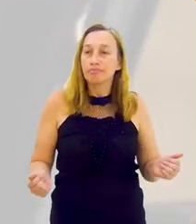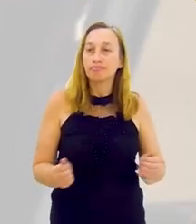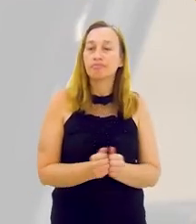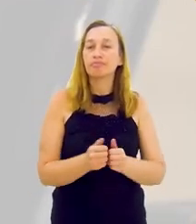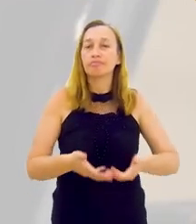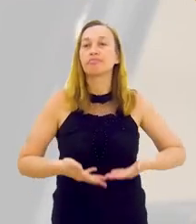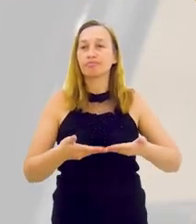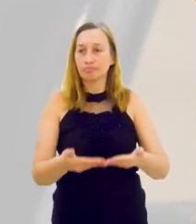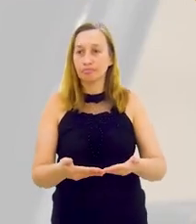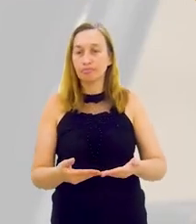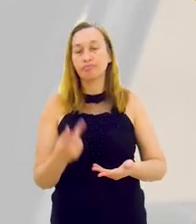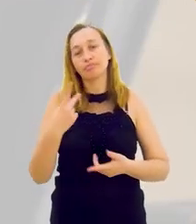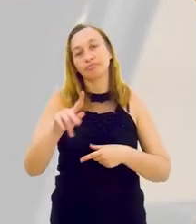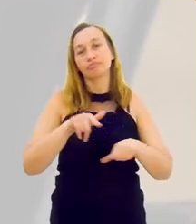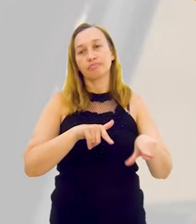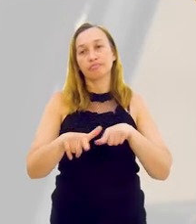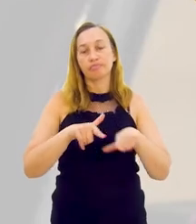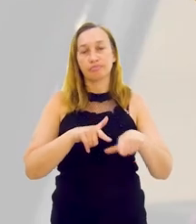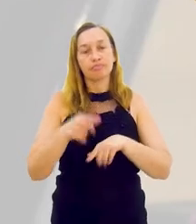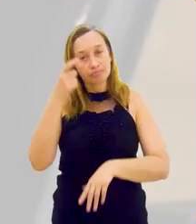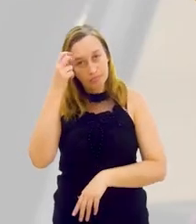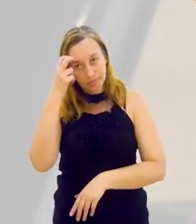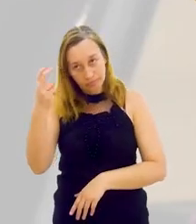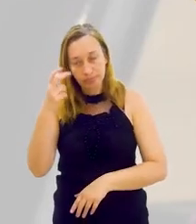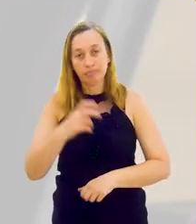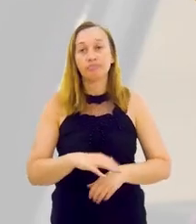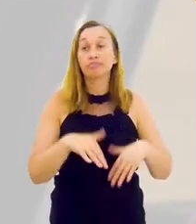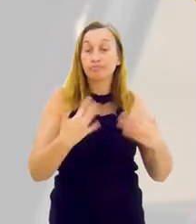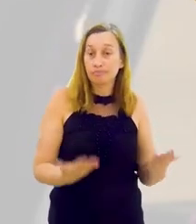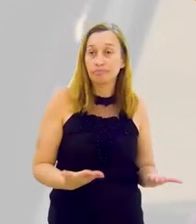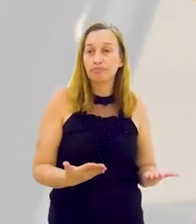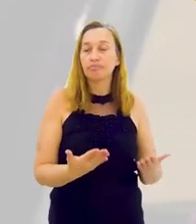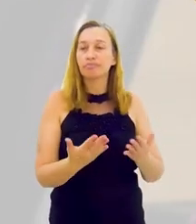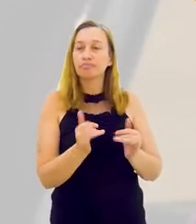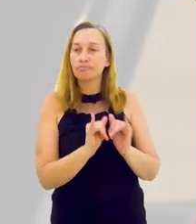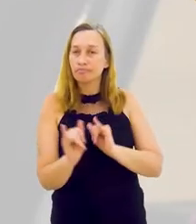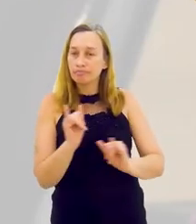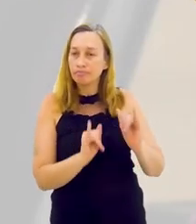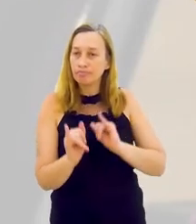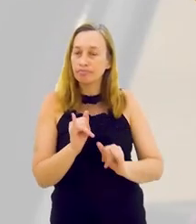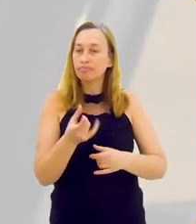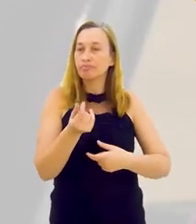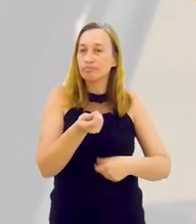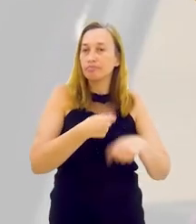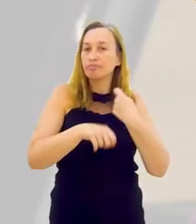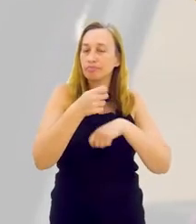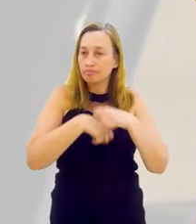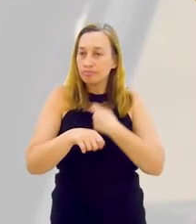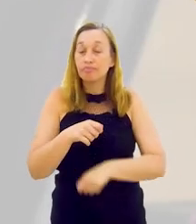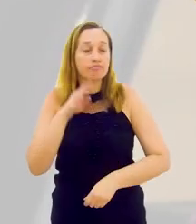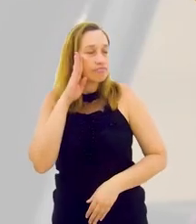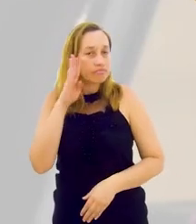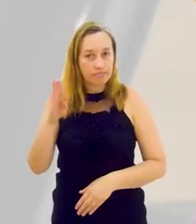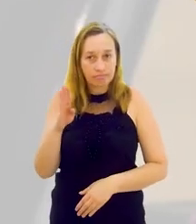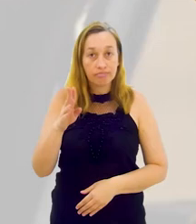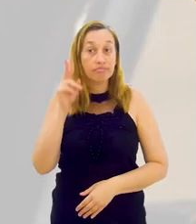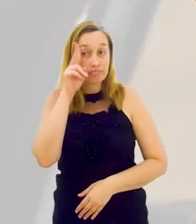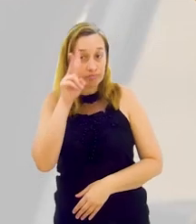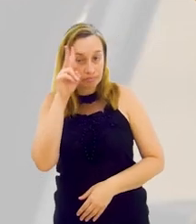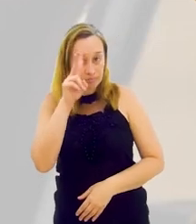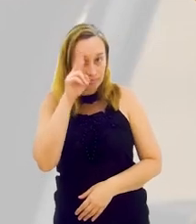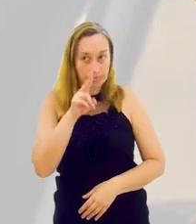participando, oferecendo seus serviços, a sua inteligência. Então, esses dados econômicos,